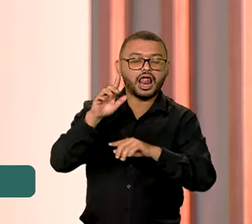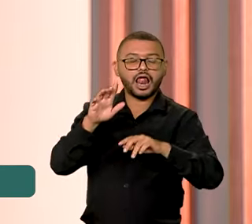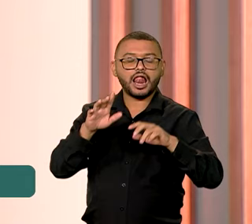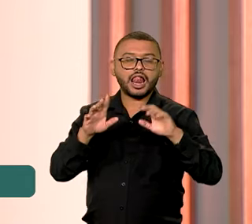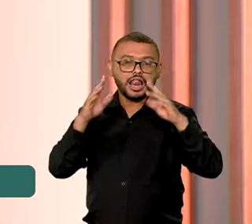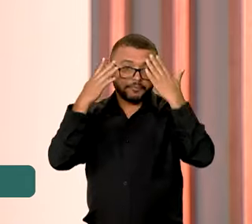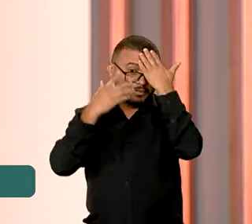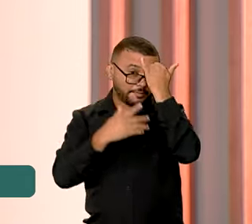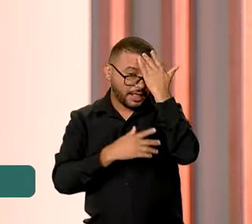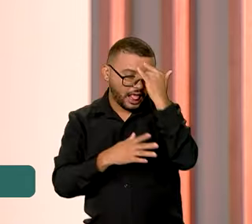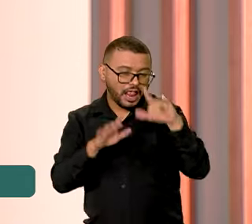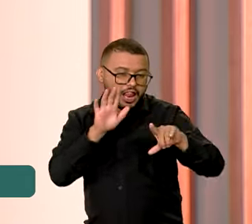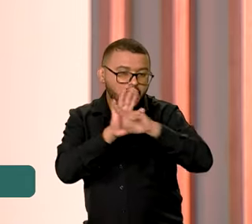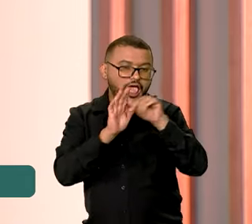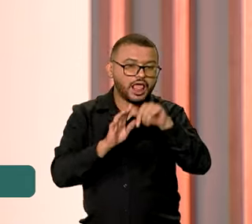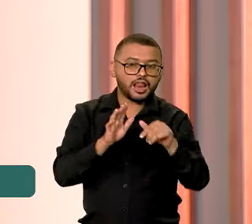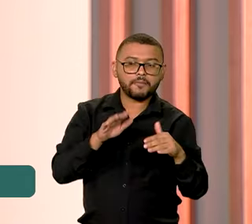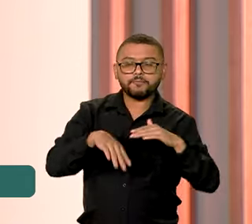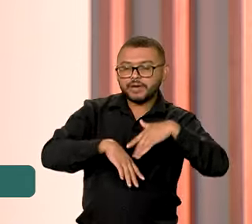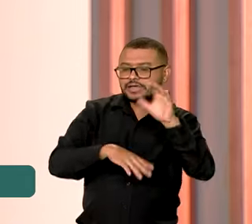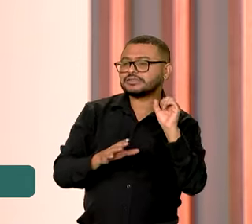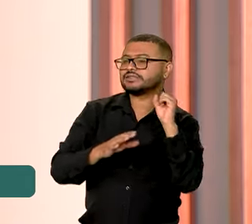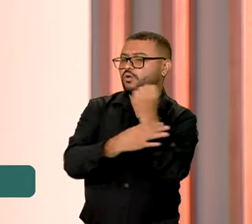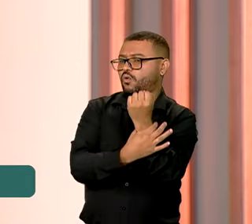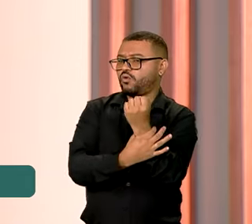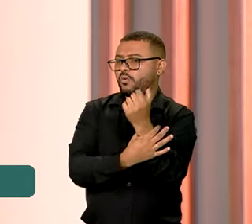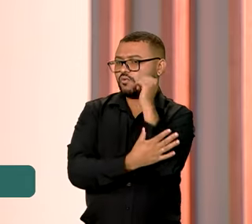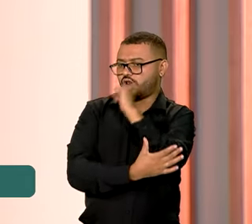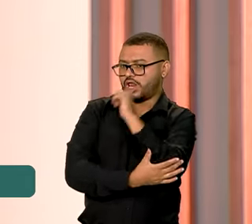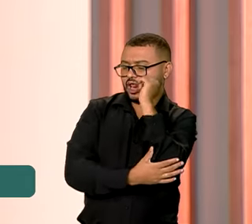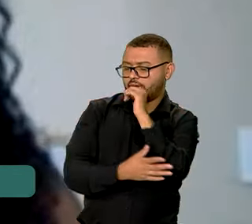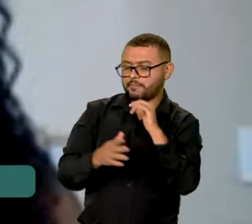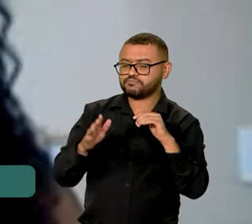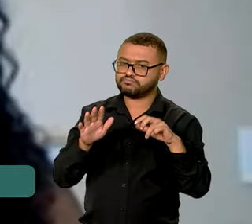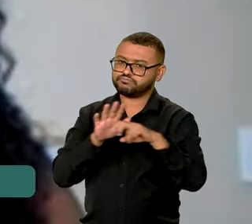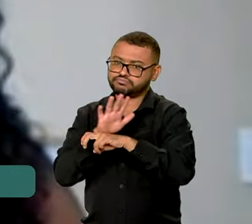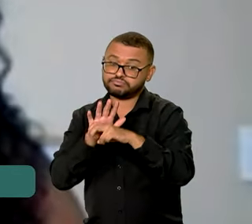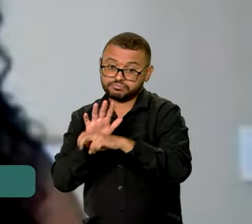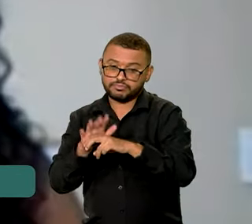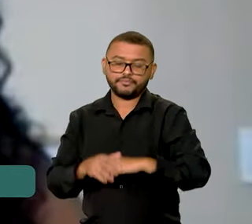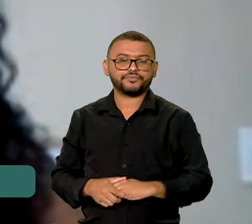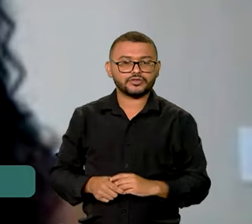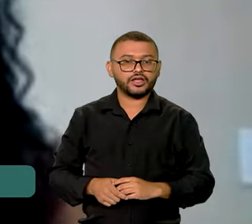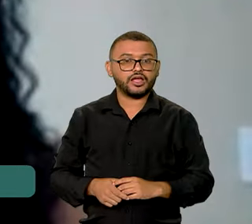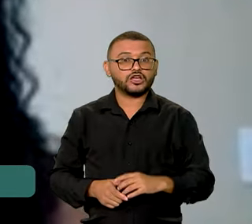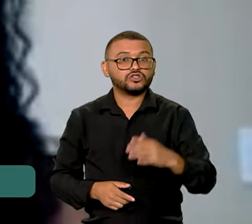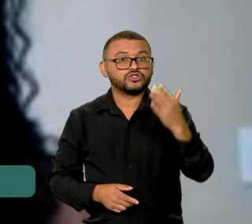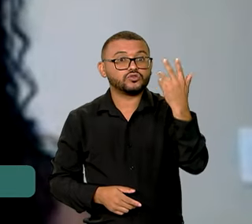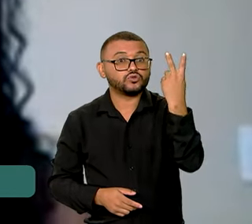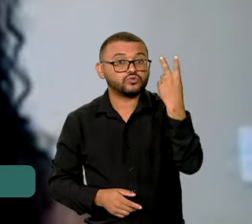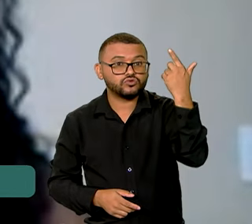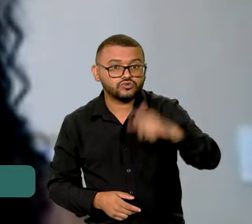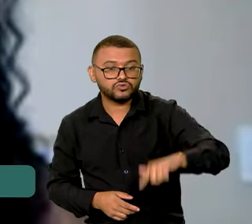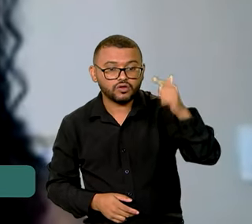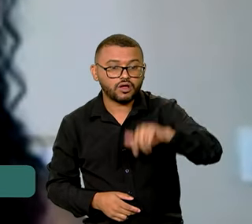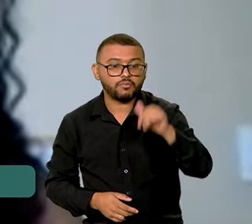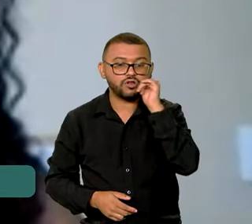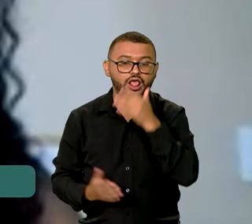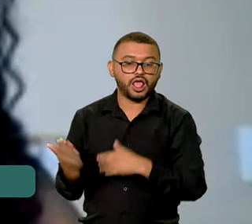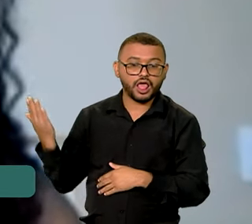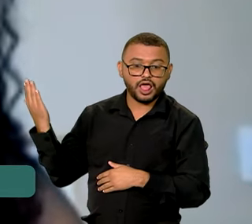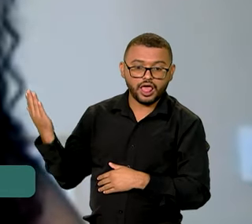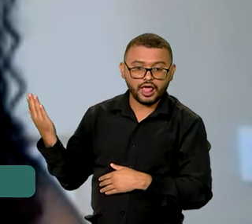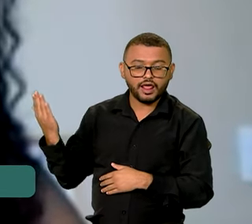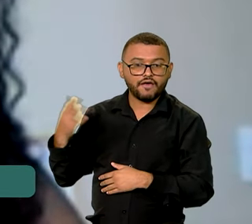Penha passa a garantir mais segurança para a população feminina. Por duas vezes, Cleide Mar se viu em